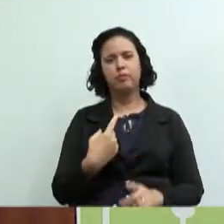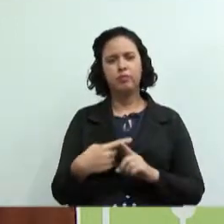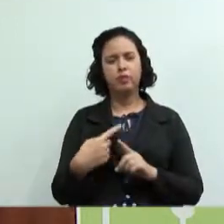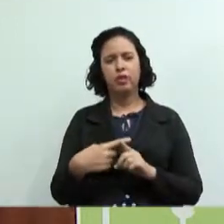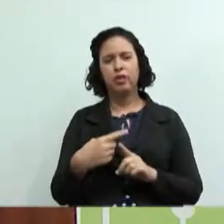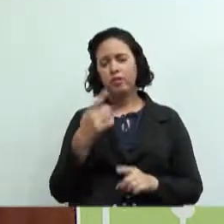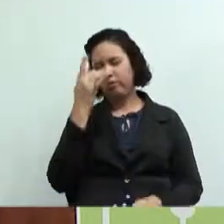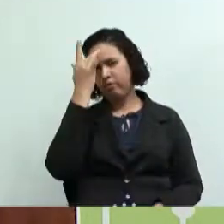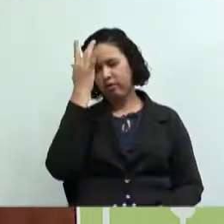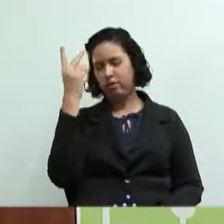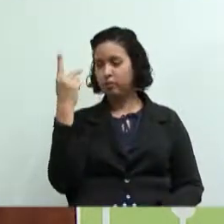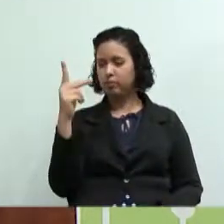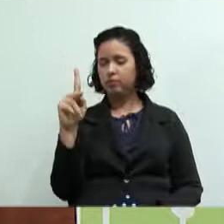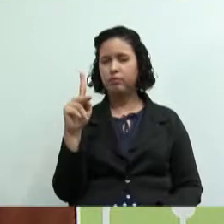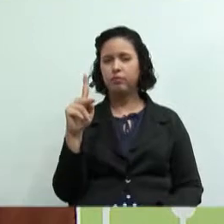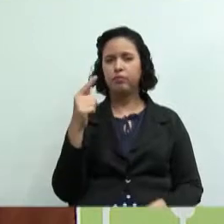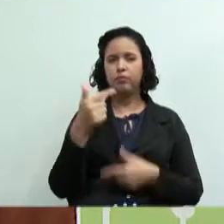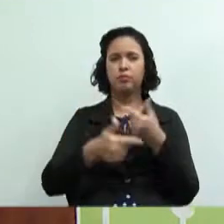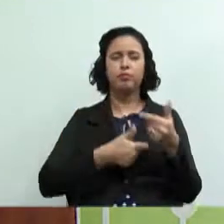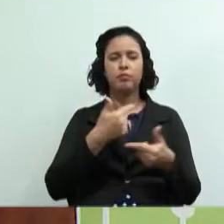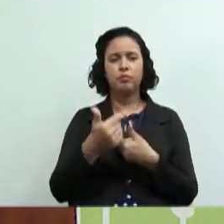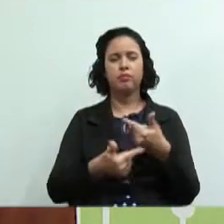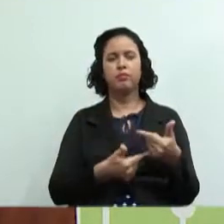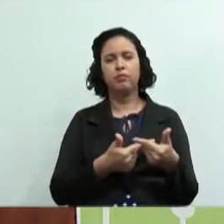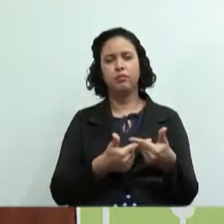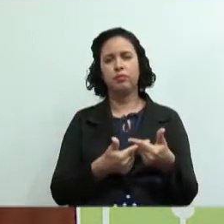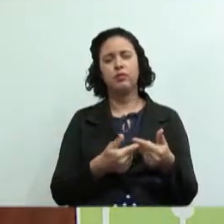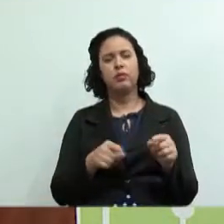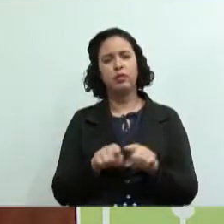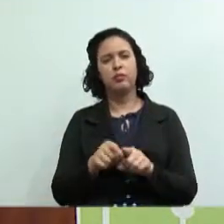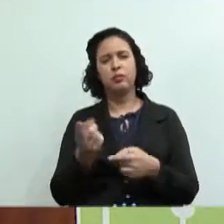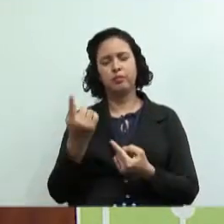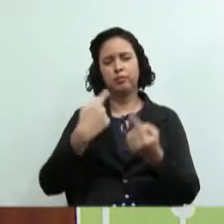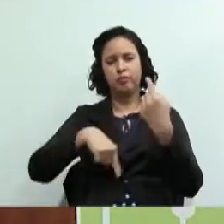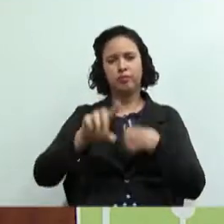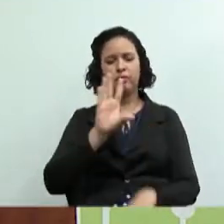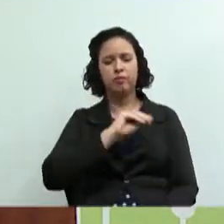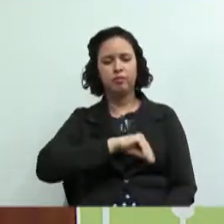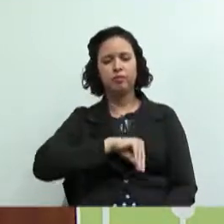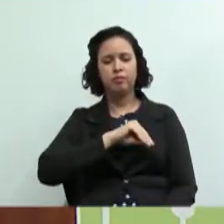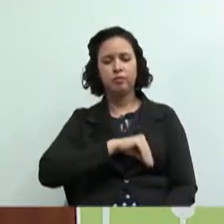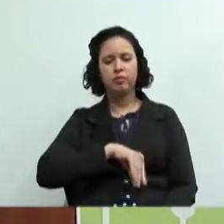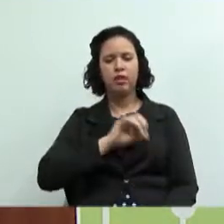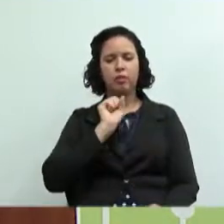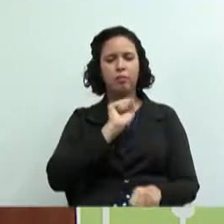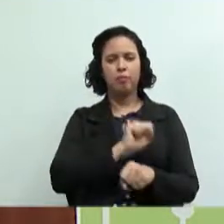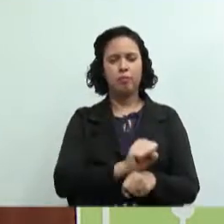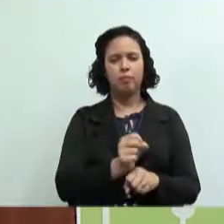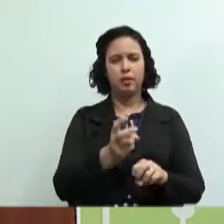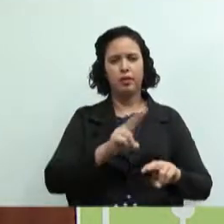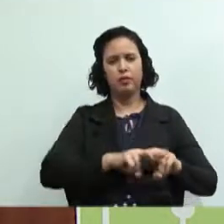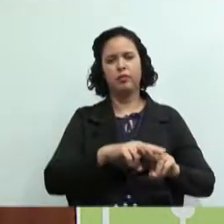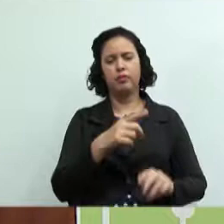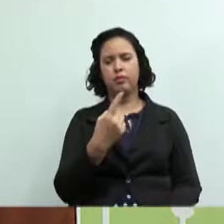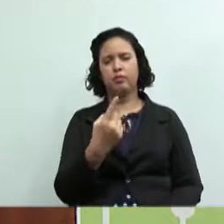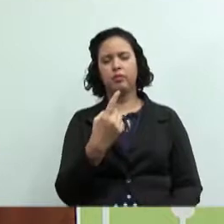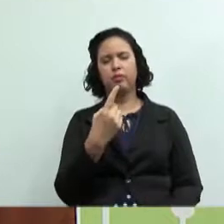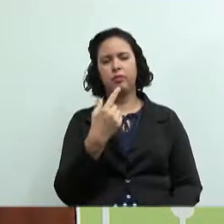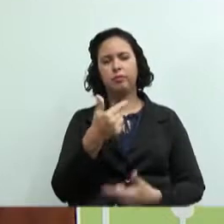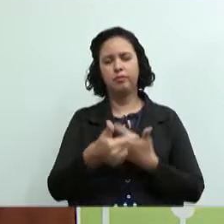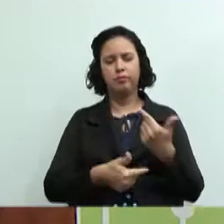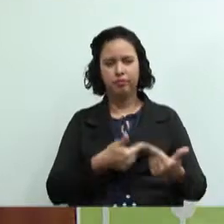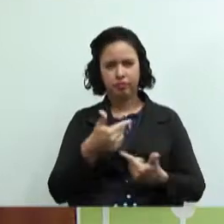mais fácil para você trabalhar e muito mais rentável para você que não fica preso a um só trabalho você pode prestar